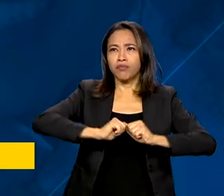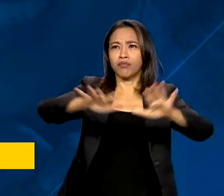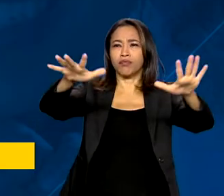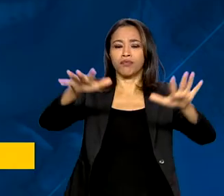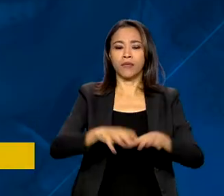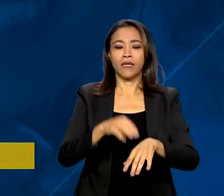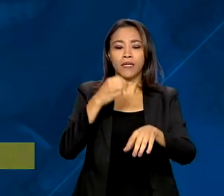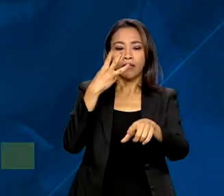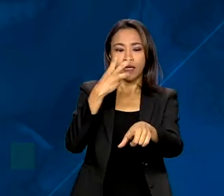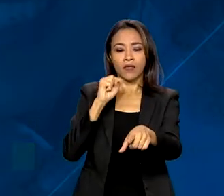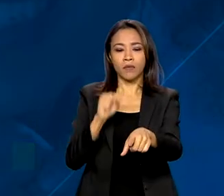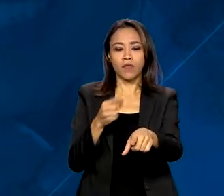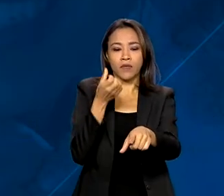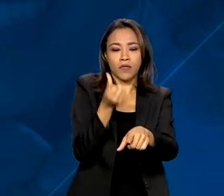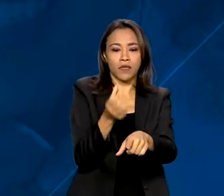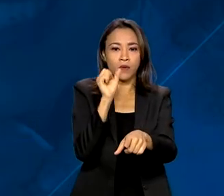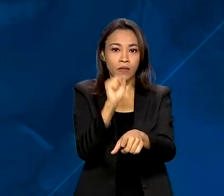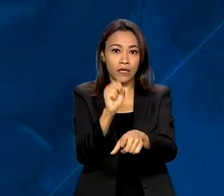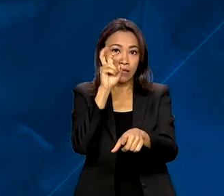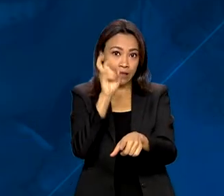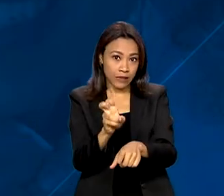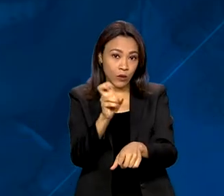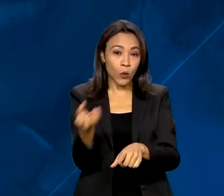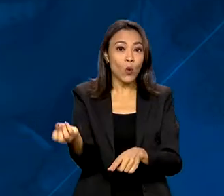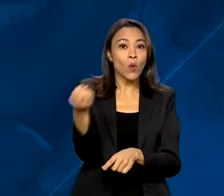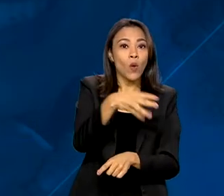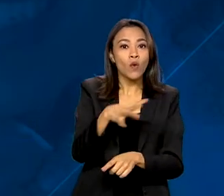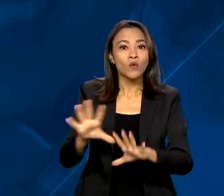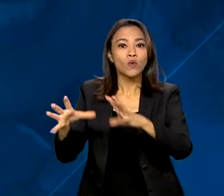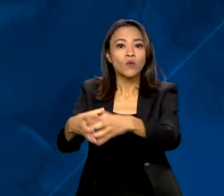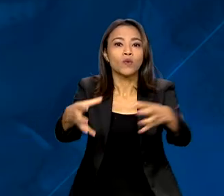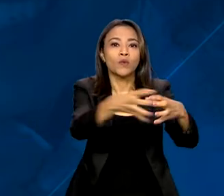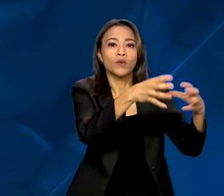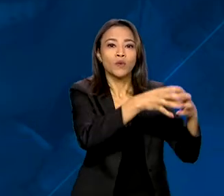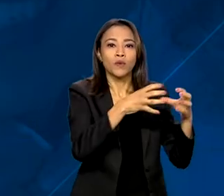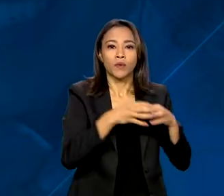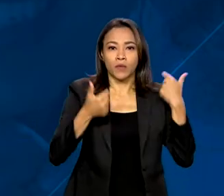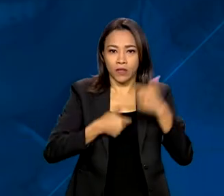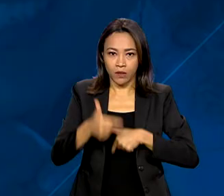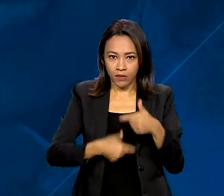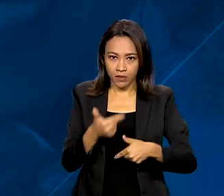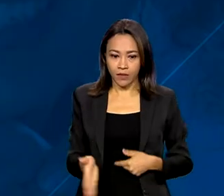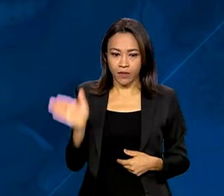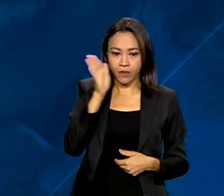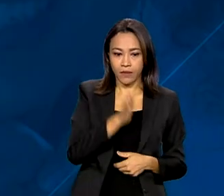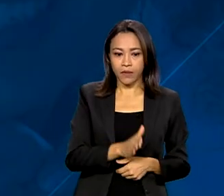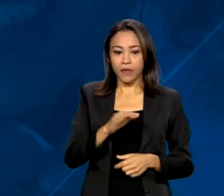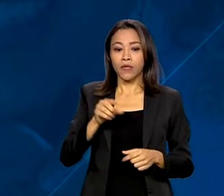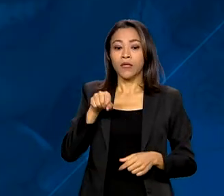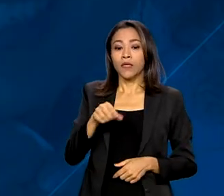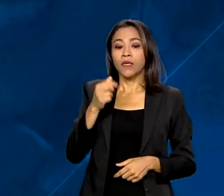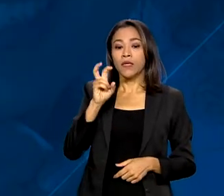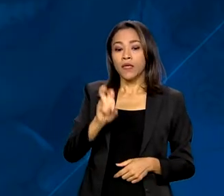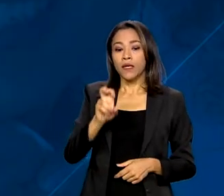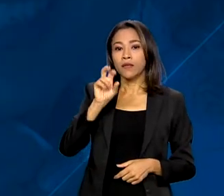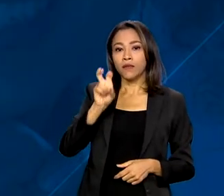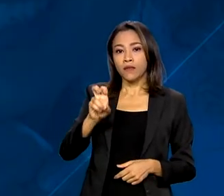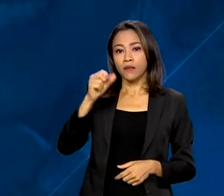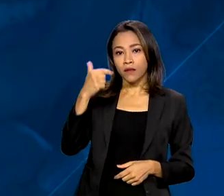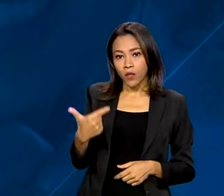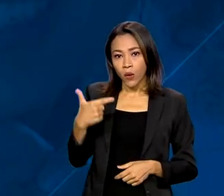3.685 novas equipes de atendimento, 552 novos